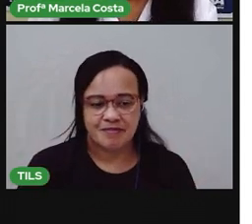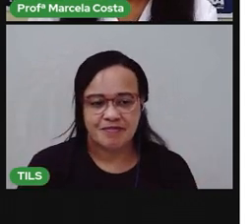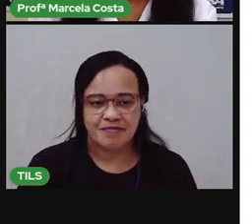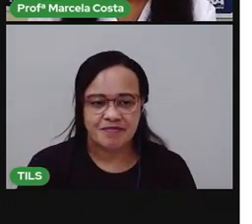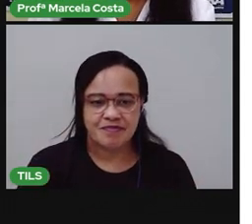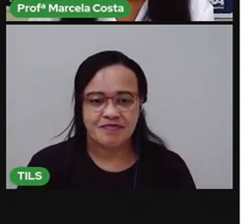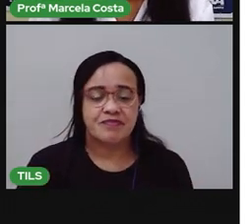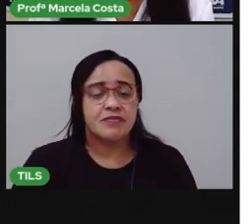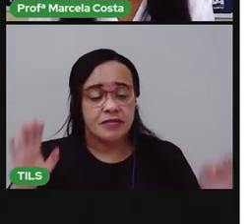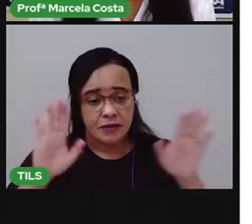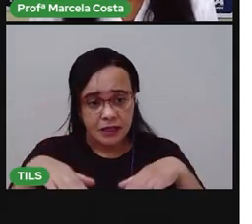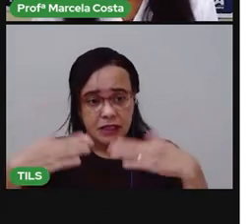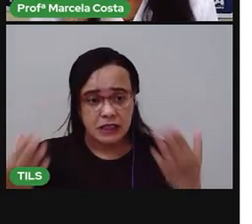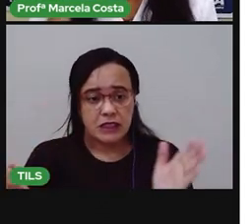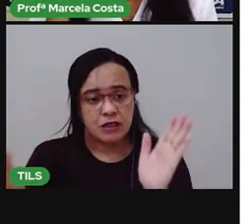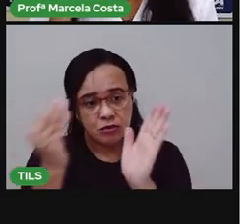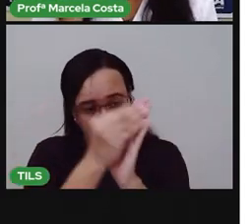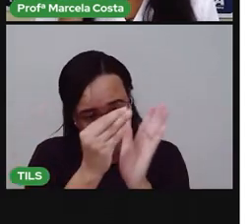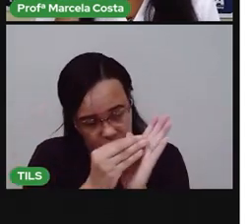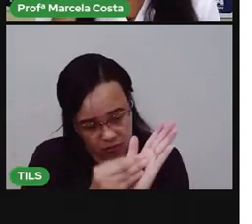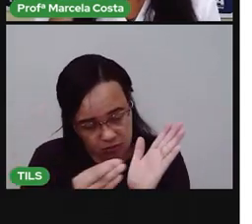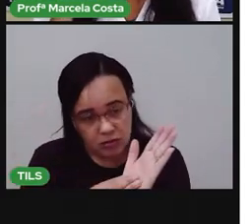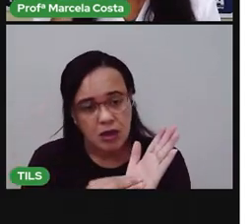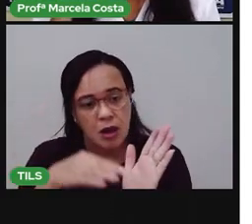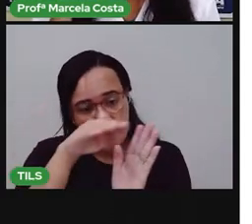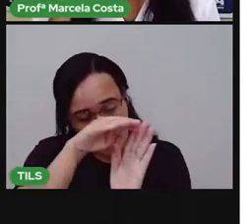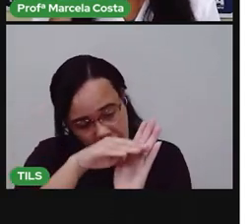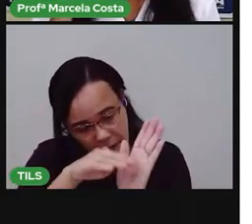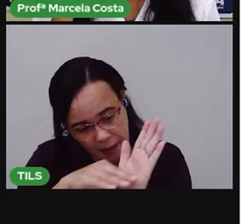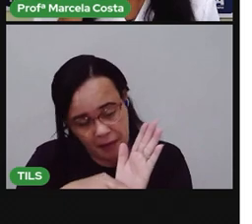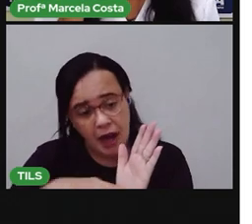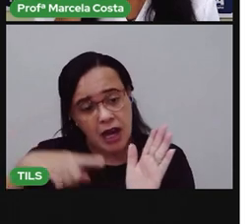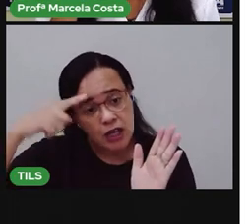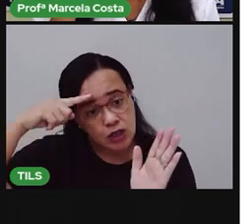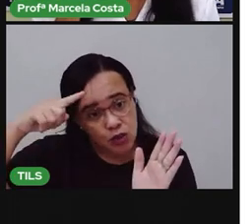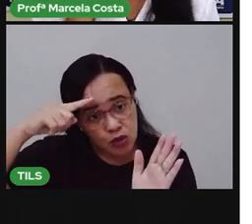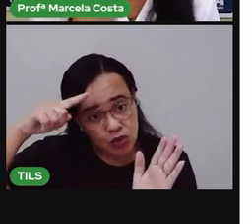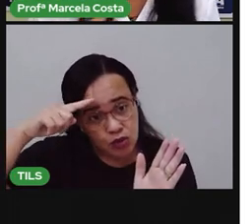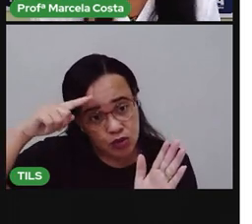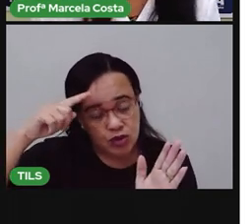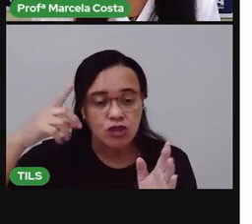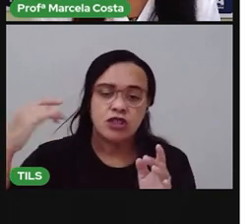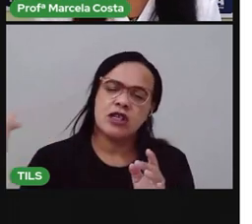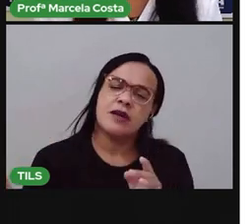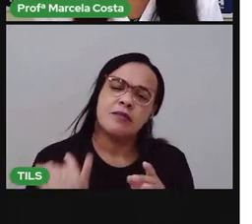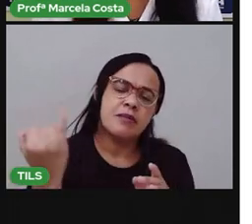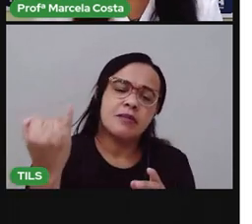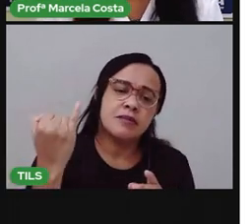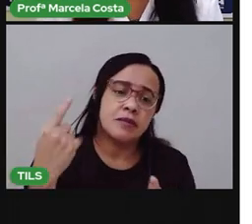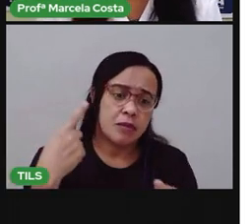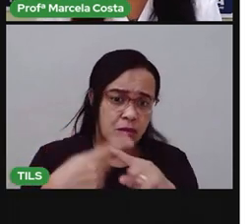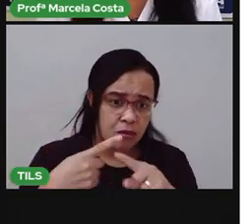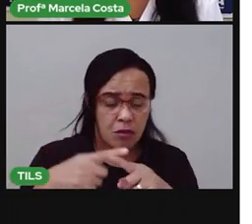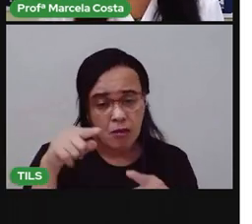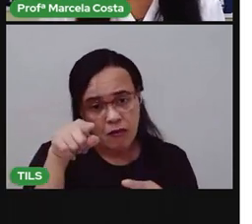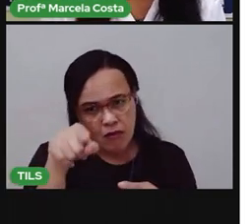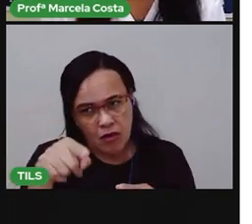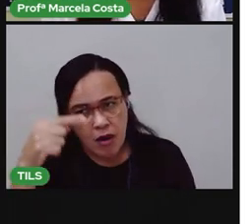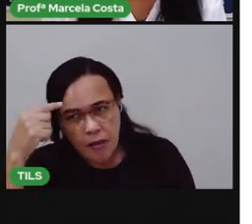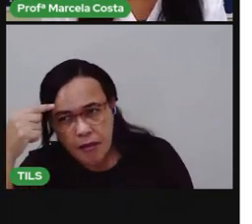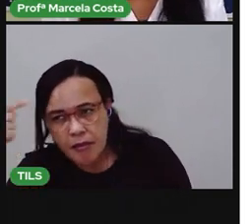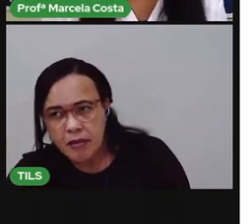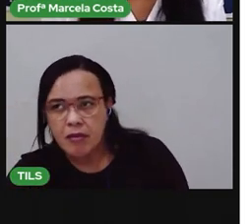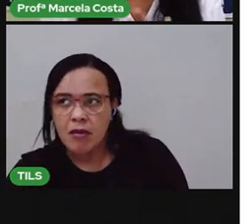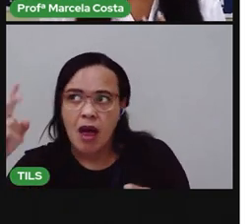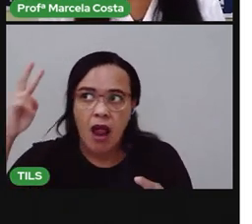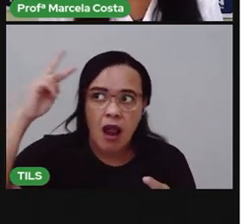Então, registrar a sua rotina é importante para você organizar o seu tempo. Para você não se perder